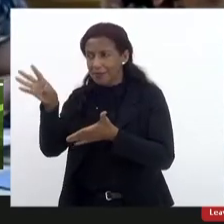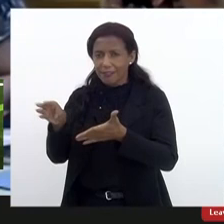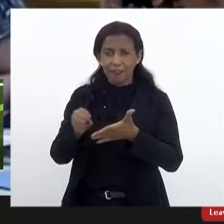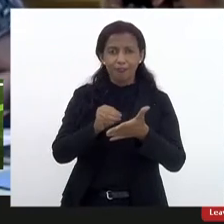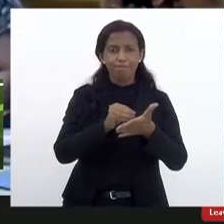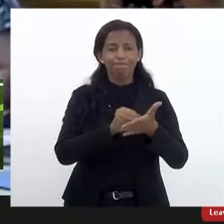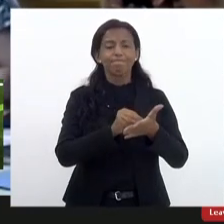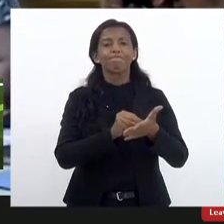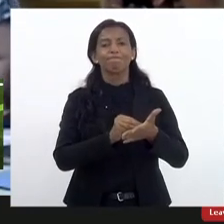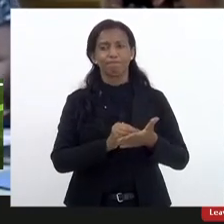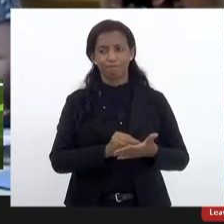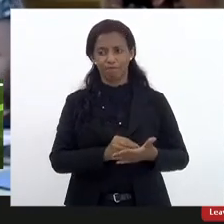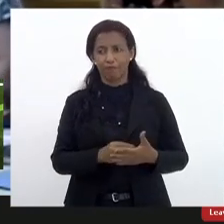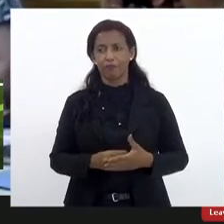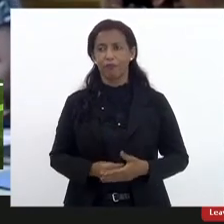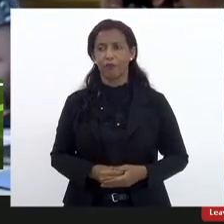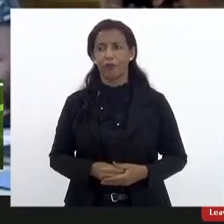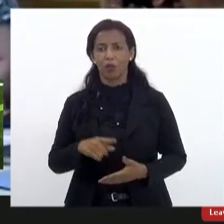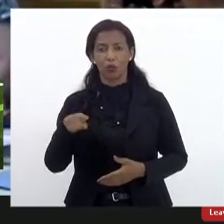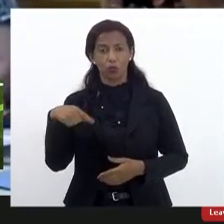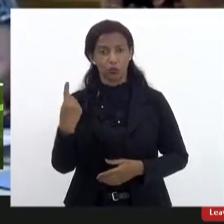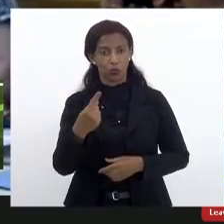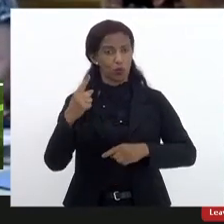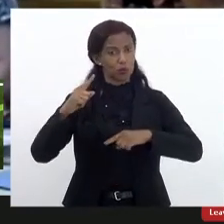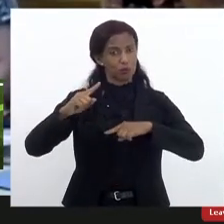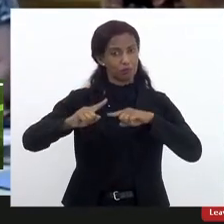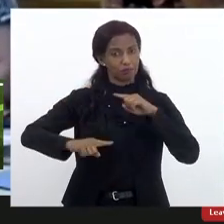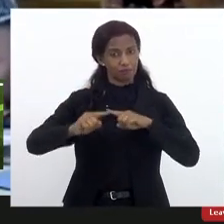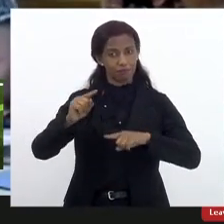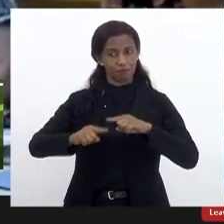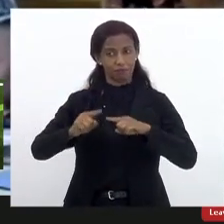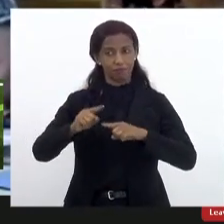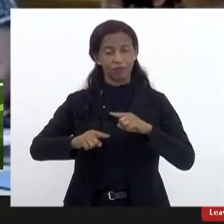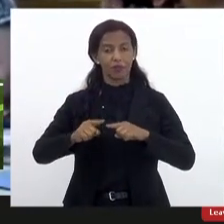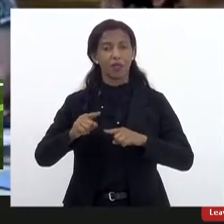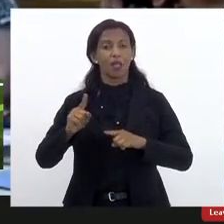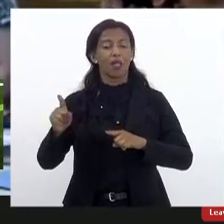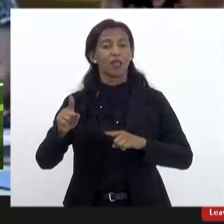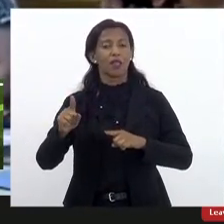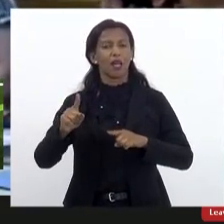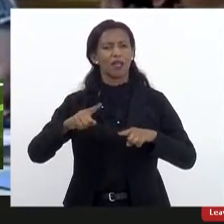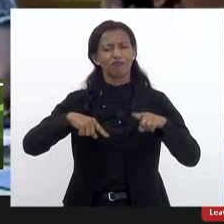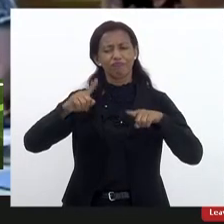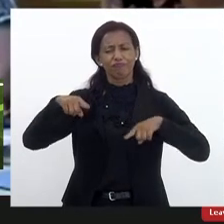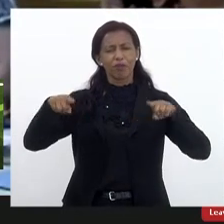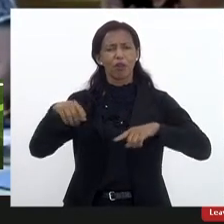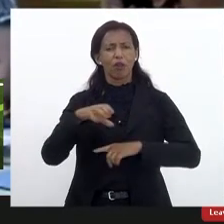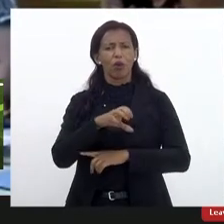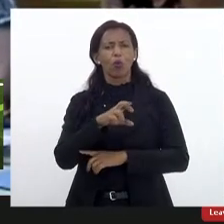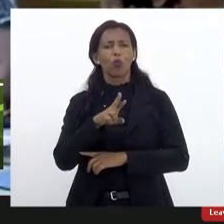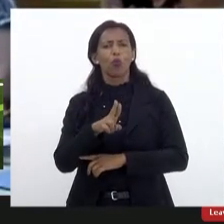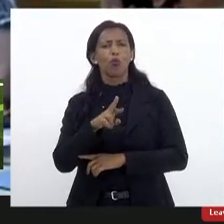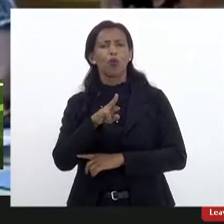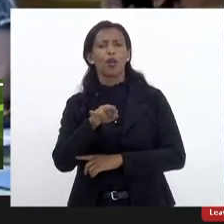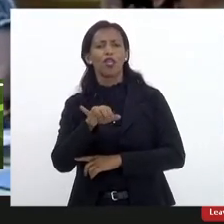a homologação do nosso material, das referências curriculares, né, até esse final de ano.